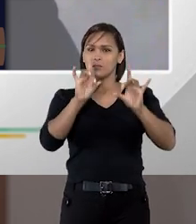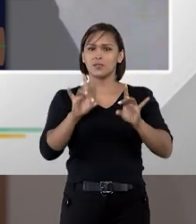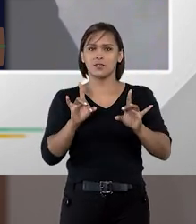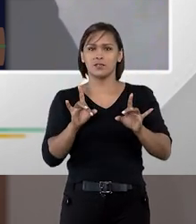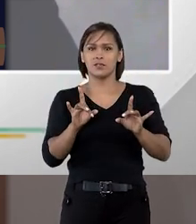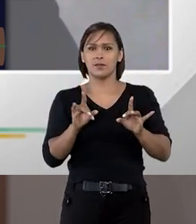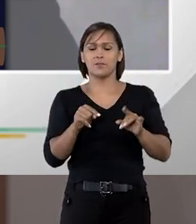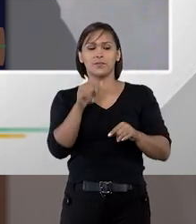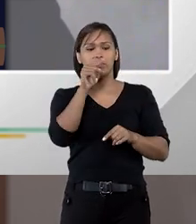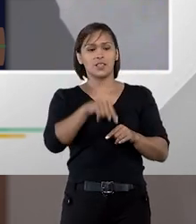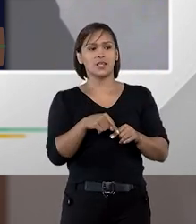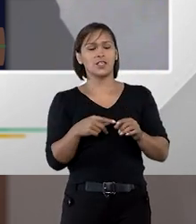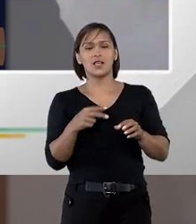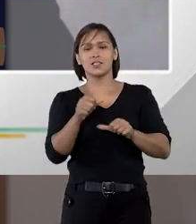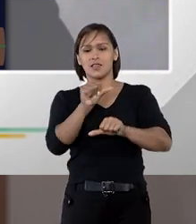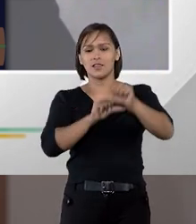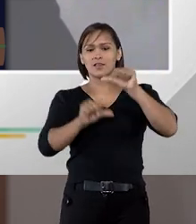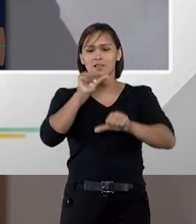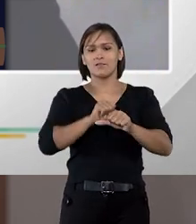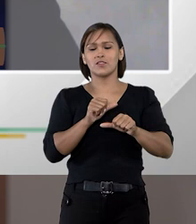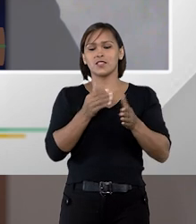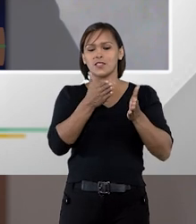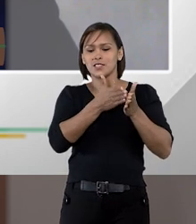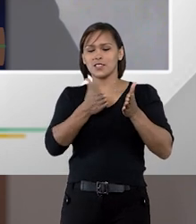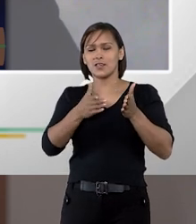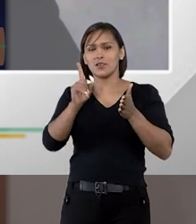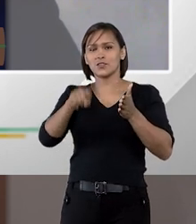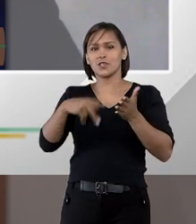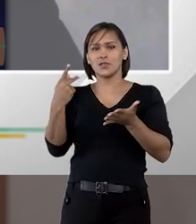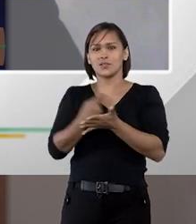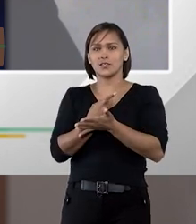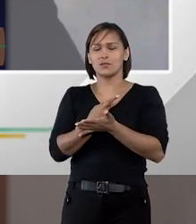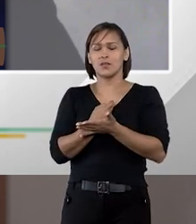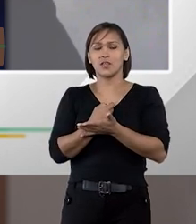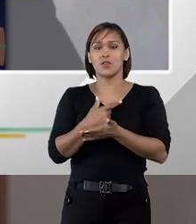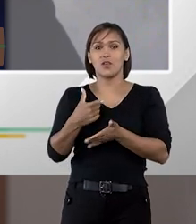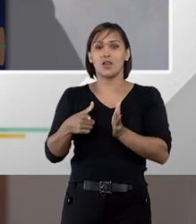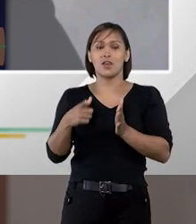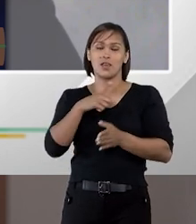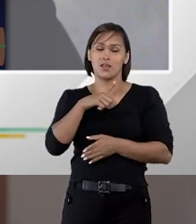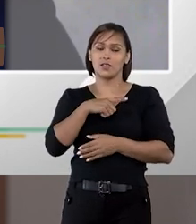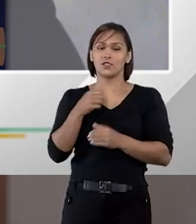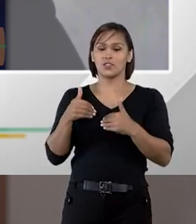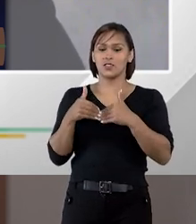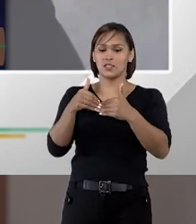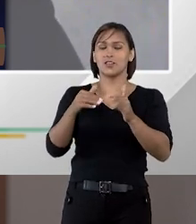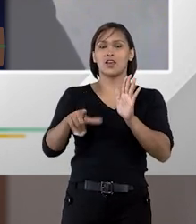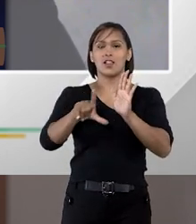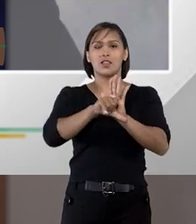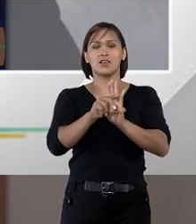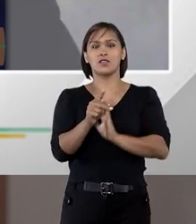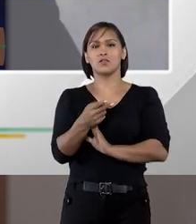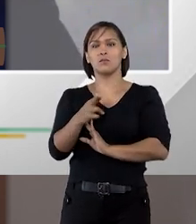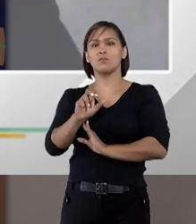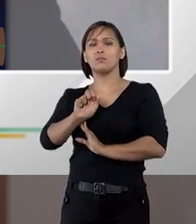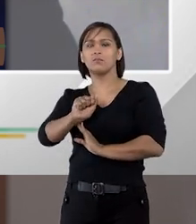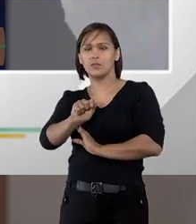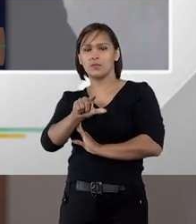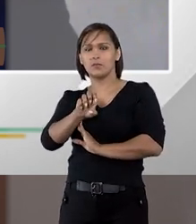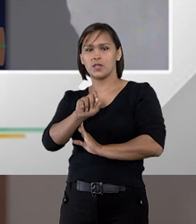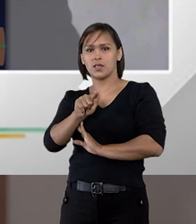específicas e essa chamada inversão de fases, ela tinha sido colocada especialmente pela lei do pregão.